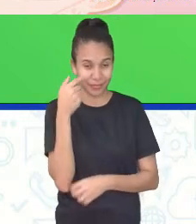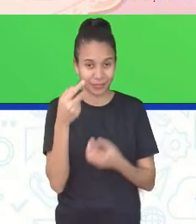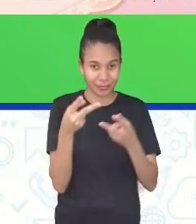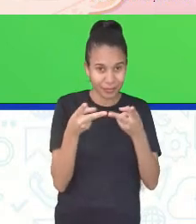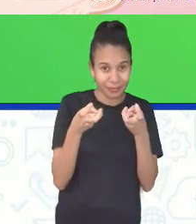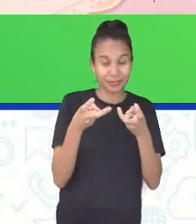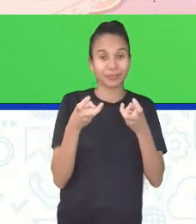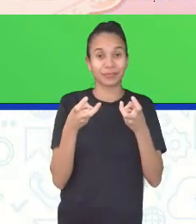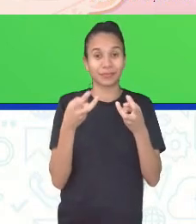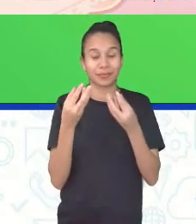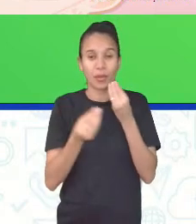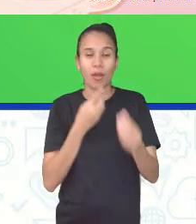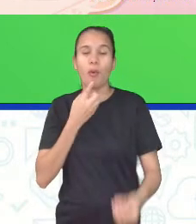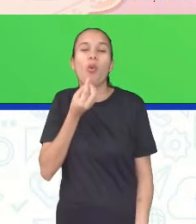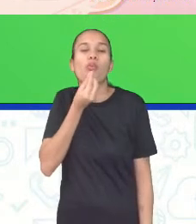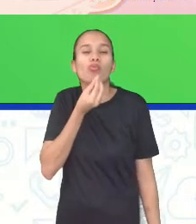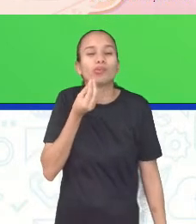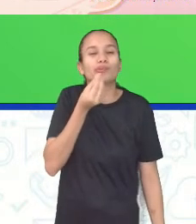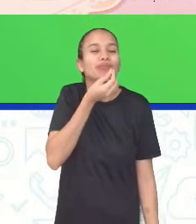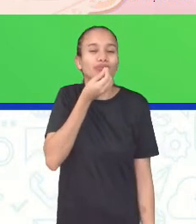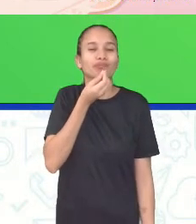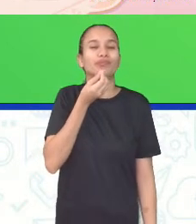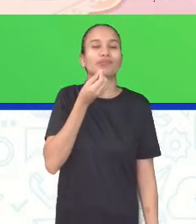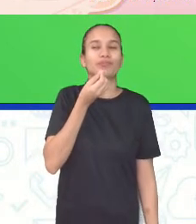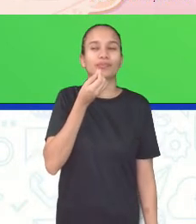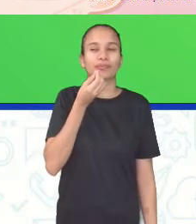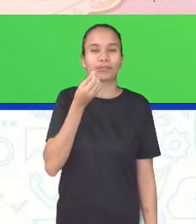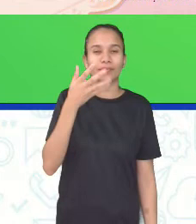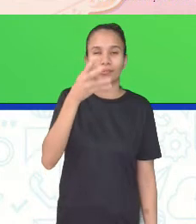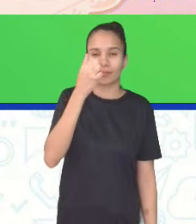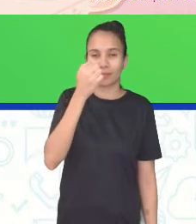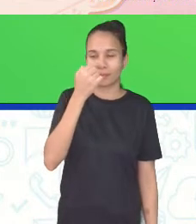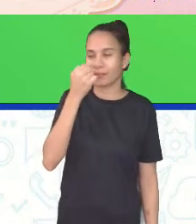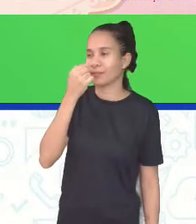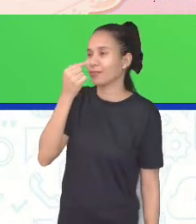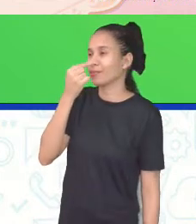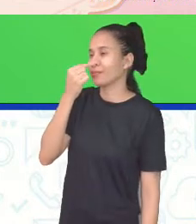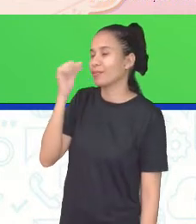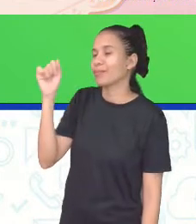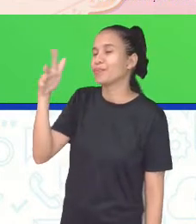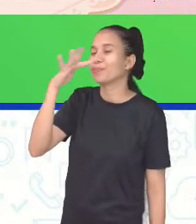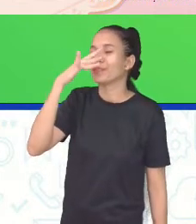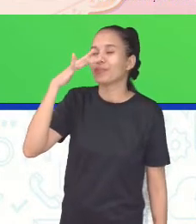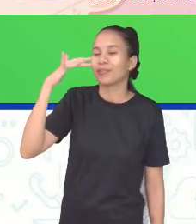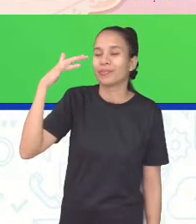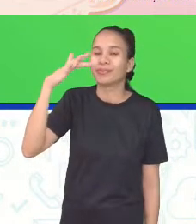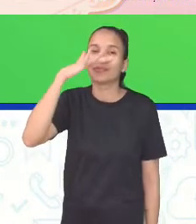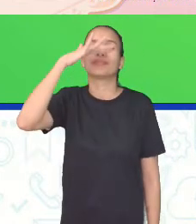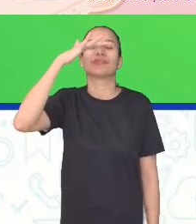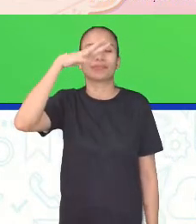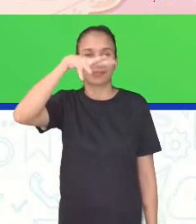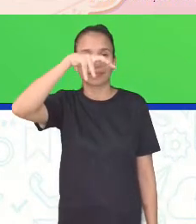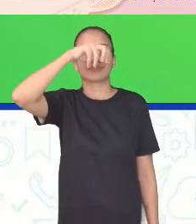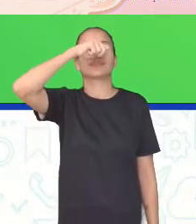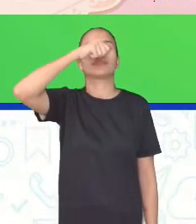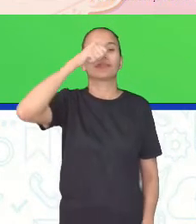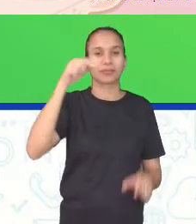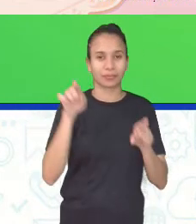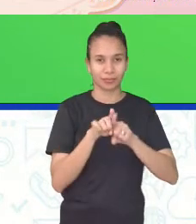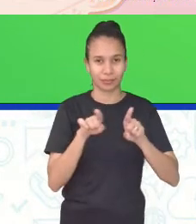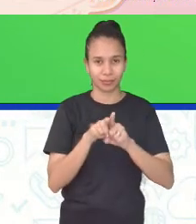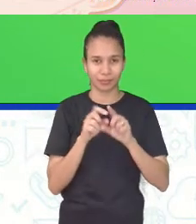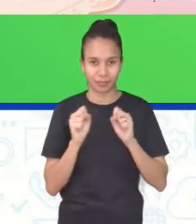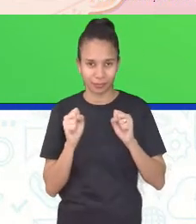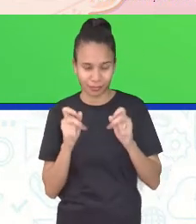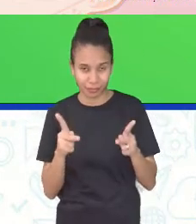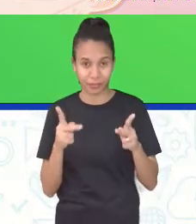paladar que vai identificar. E aquele cheirinho que é a questão do olfato que vai poder identificar.